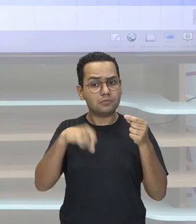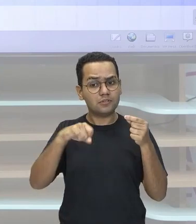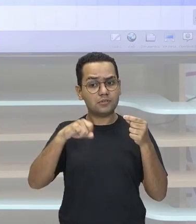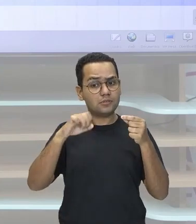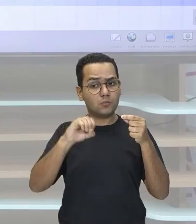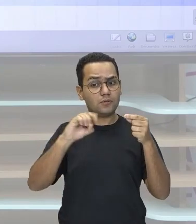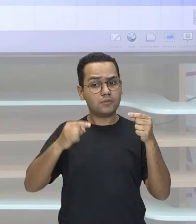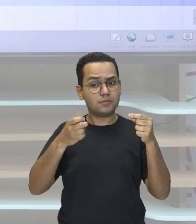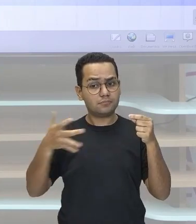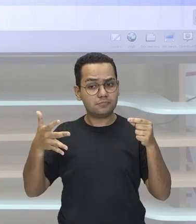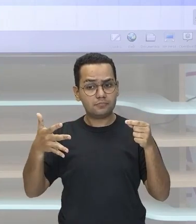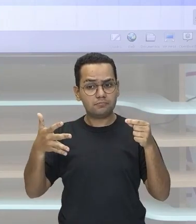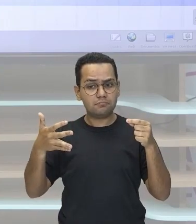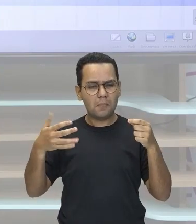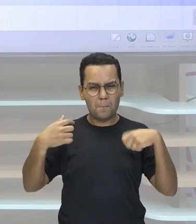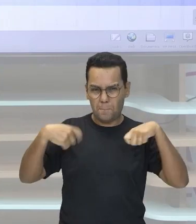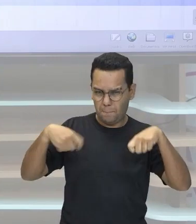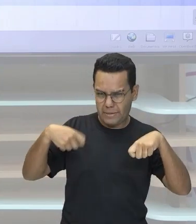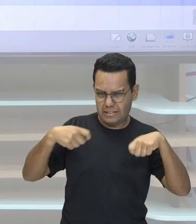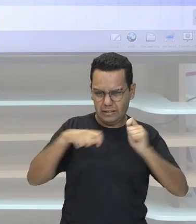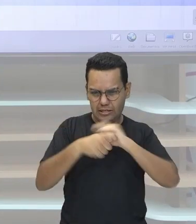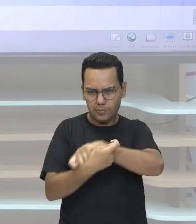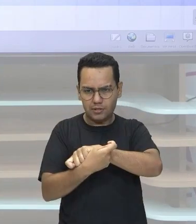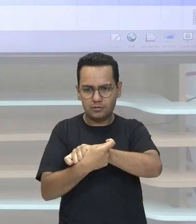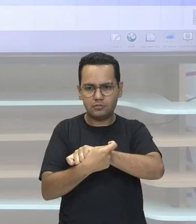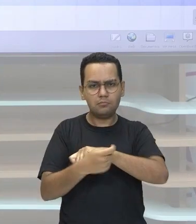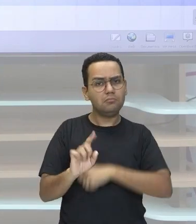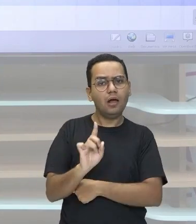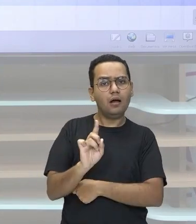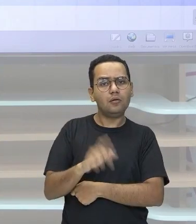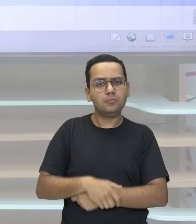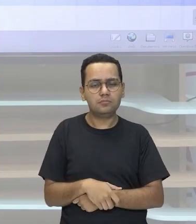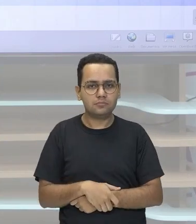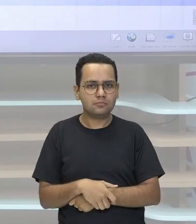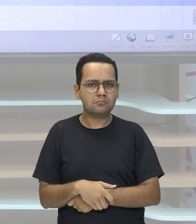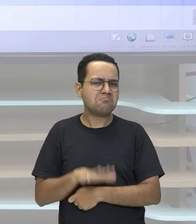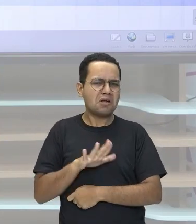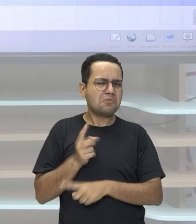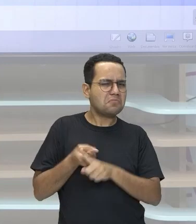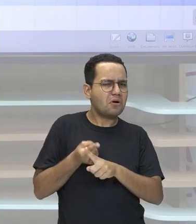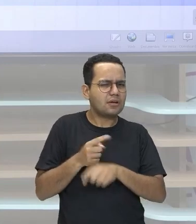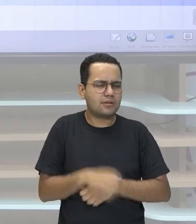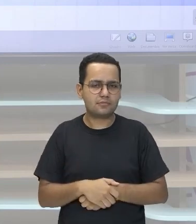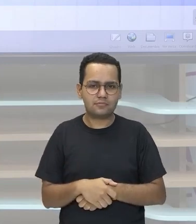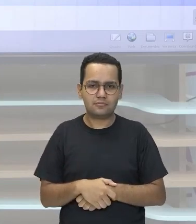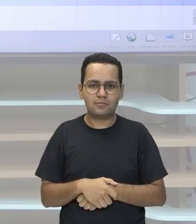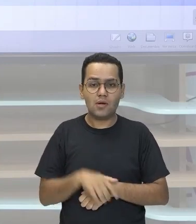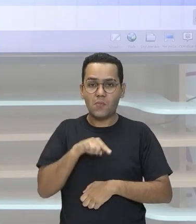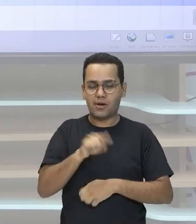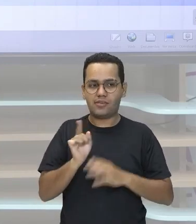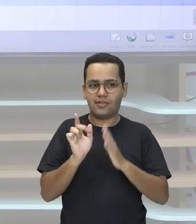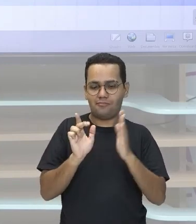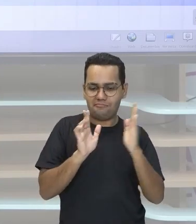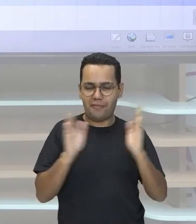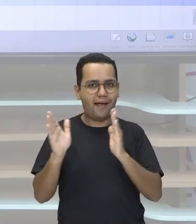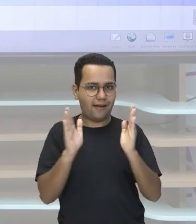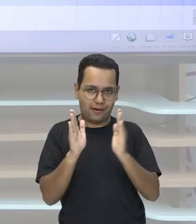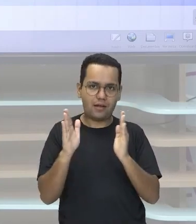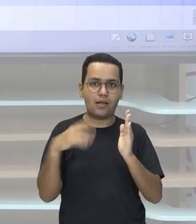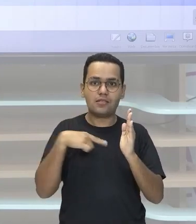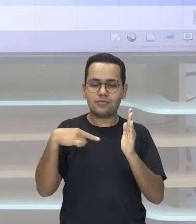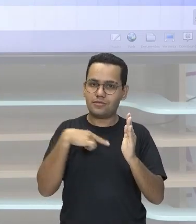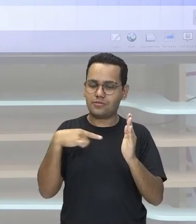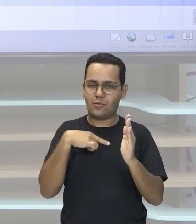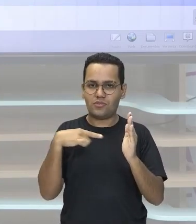Fazer nenhuma manipulação Por que que eu não preciso? Porque o número se encaixa Ele já está Nesse